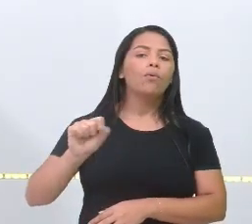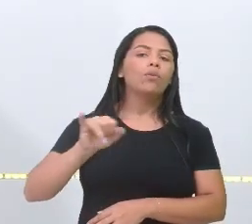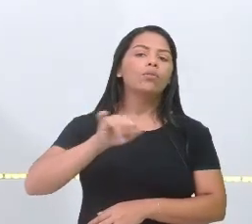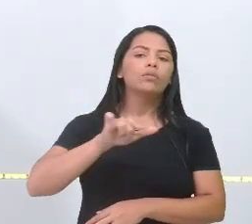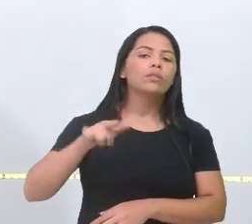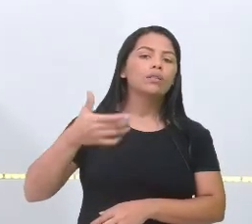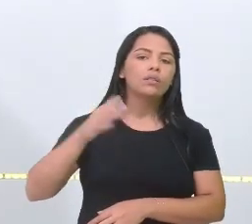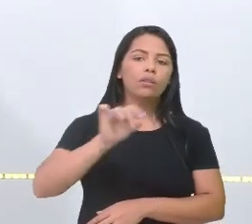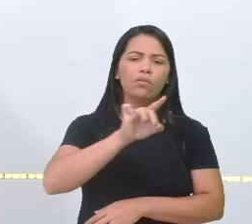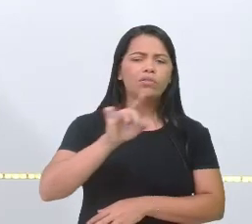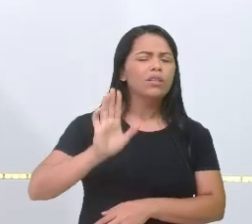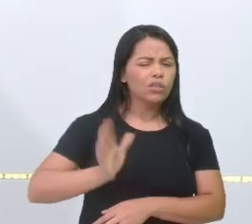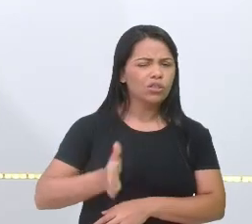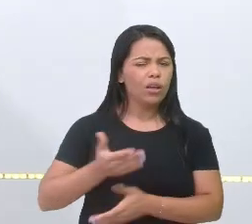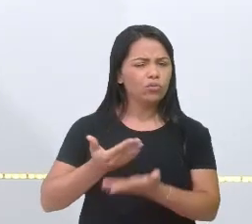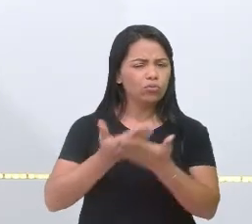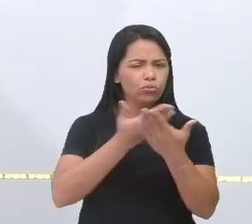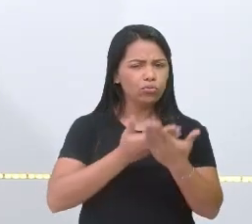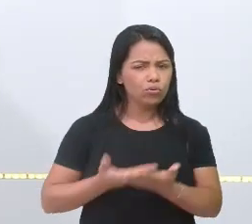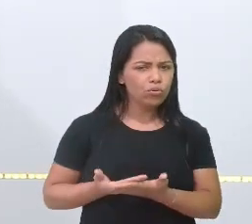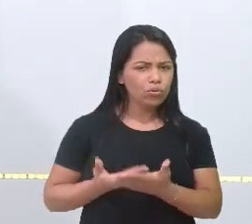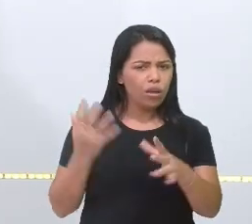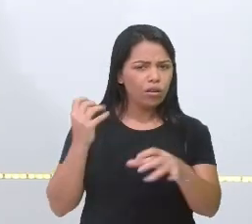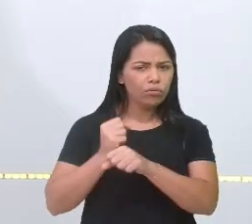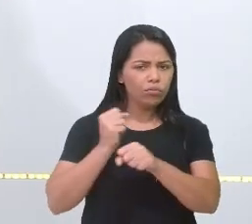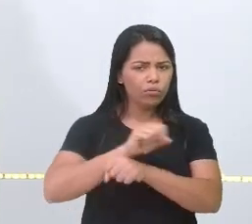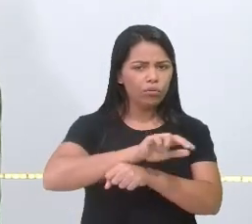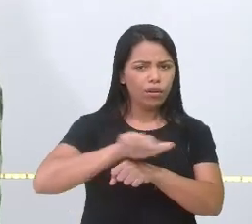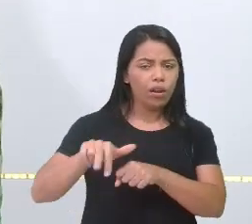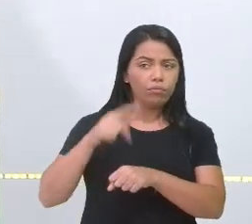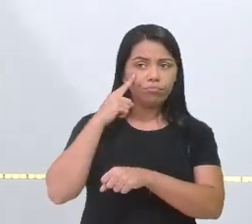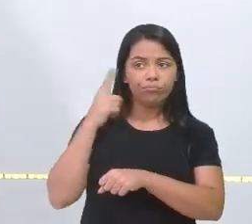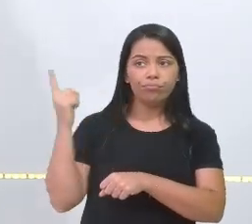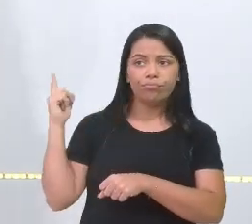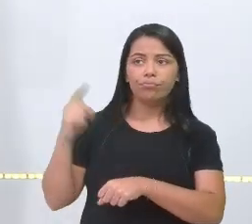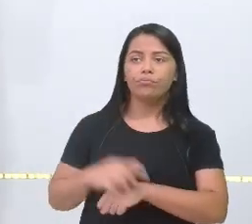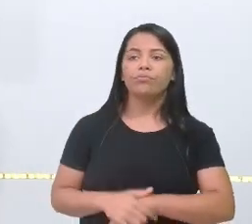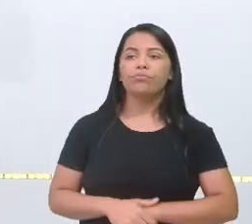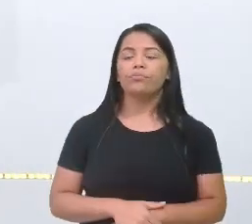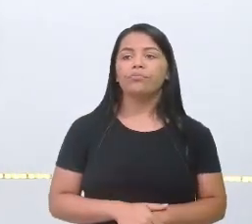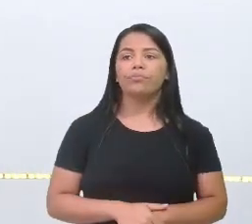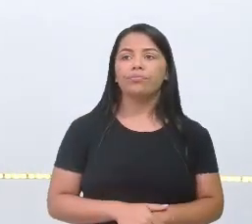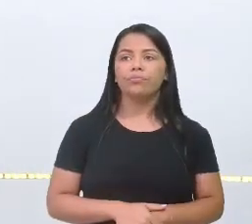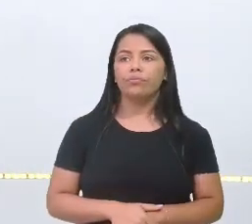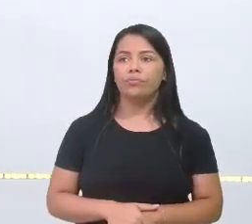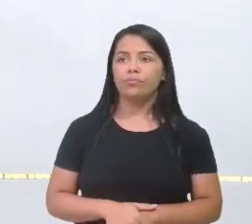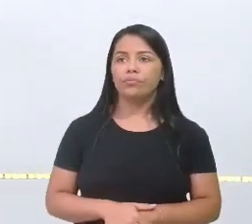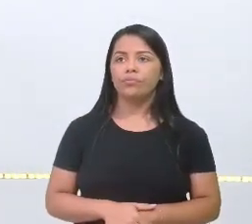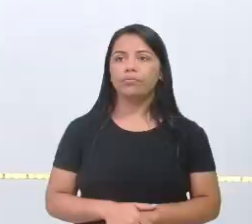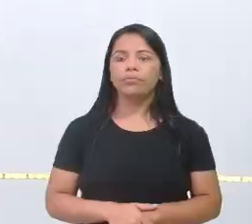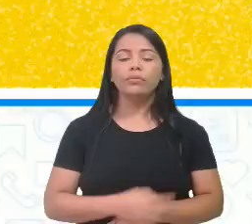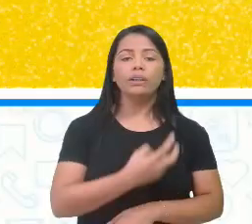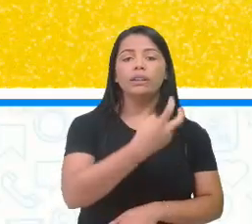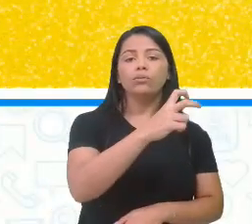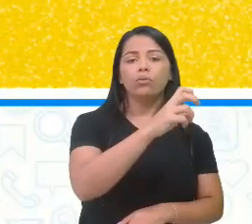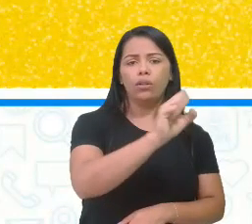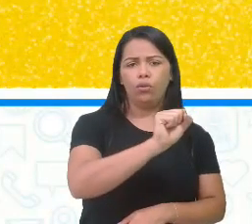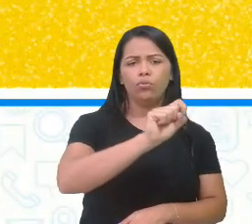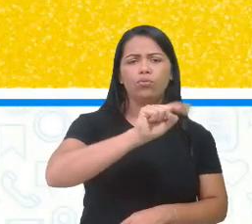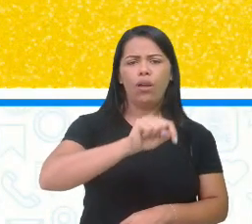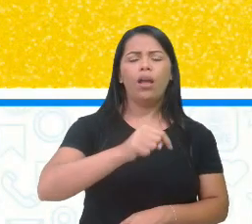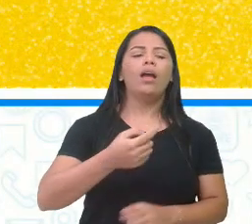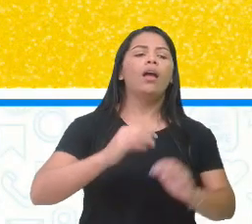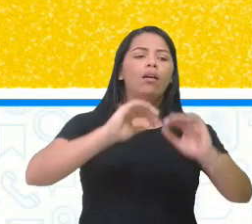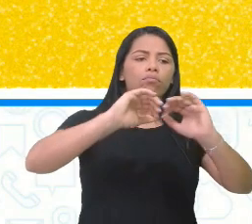já trabalharam decomposição nas operações? Olha só como é que a gente faz. O 58, né? 50